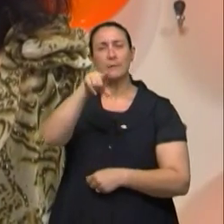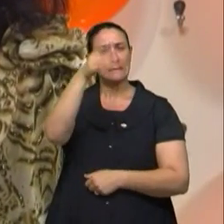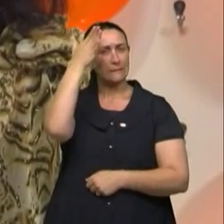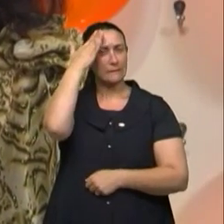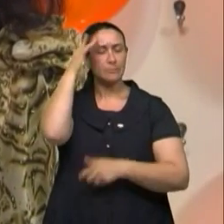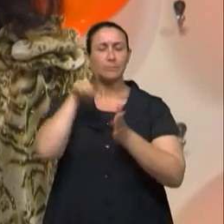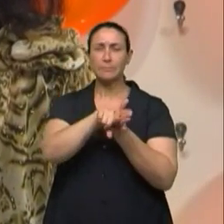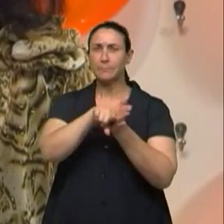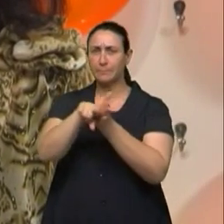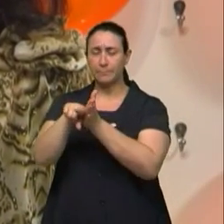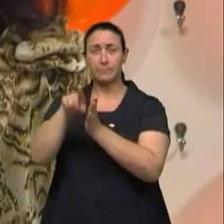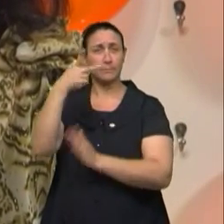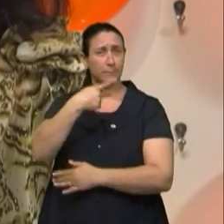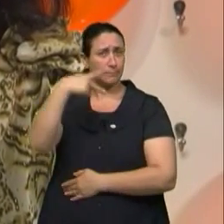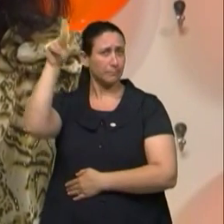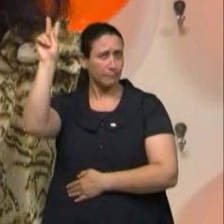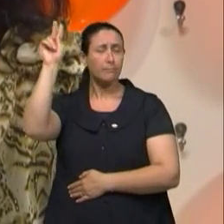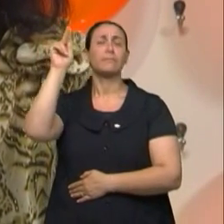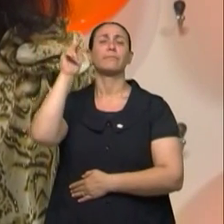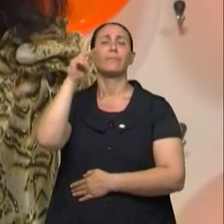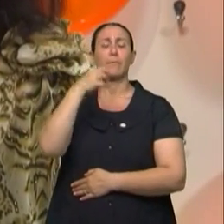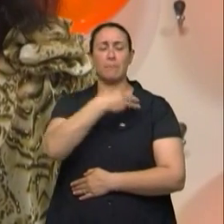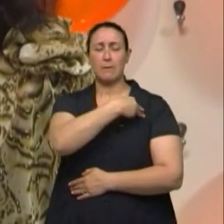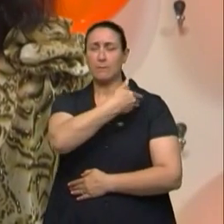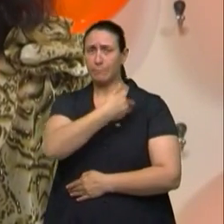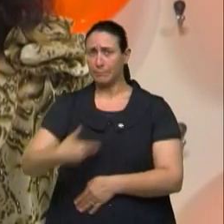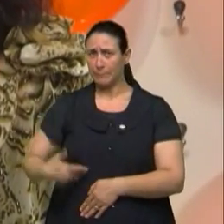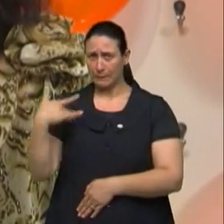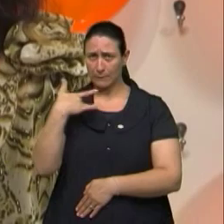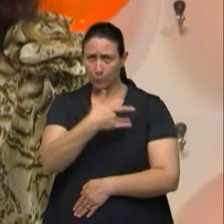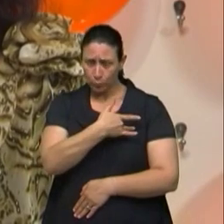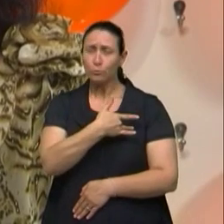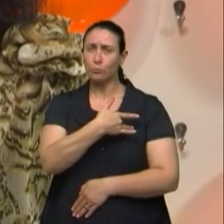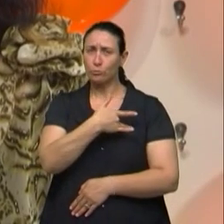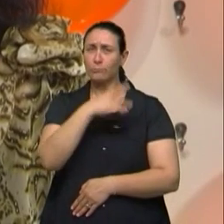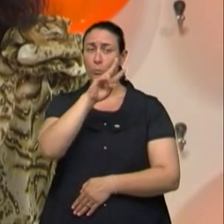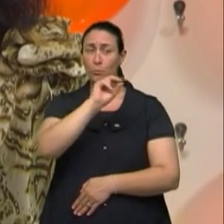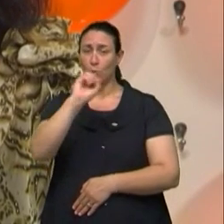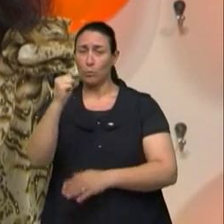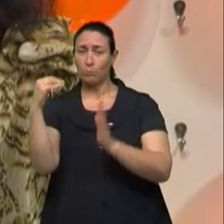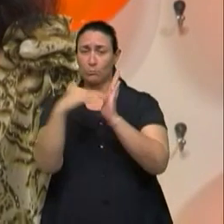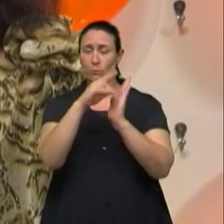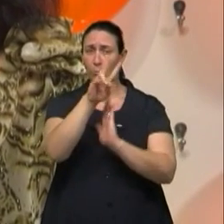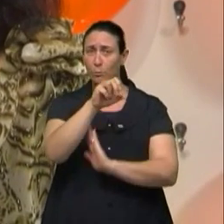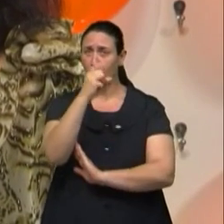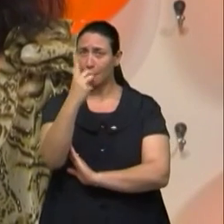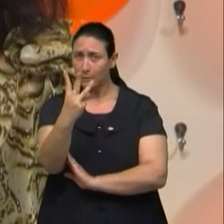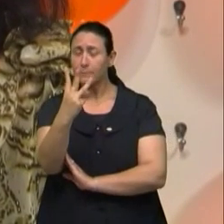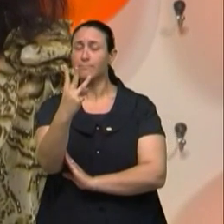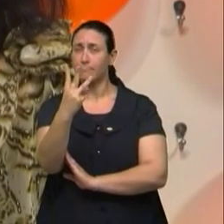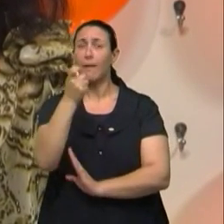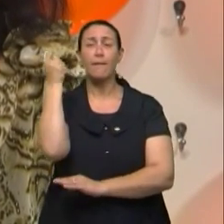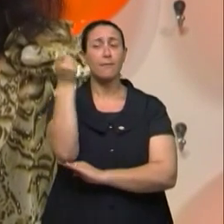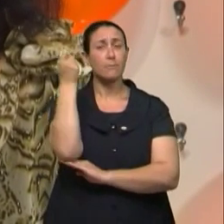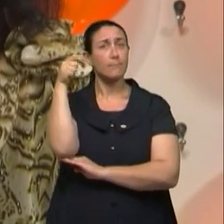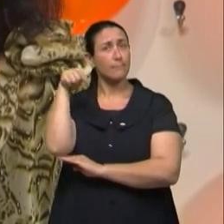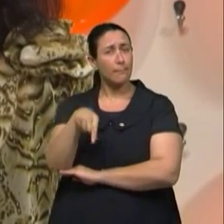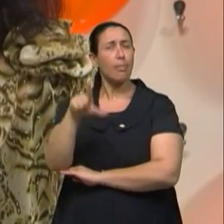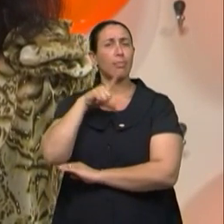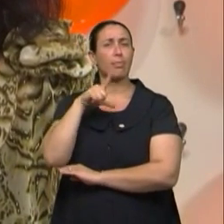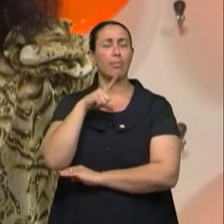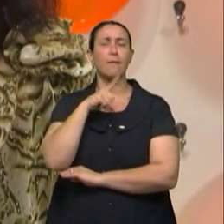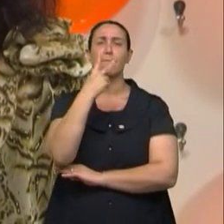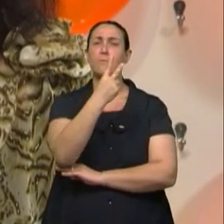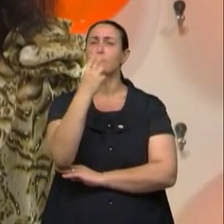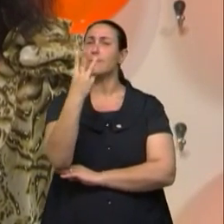Segundo dados do Boletim Epidemiológico do Ministério da Saúde, ano 2008-2013, o Rio Grande do Sul concentra